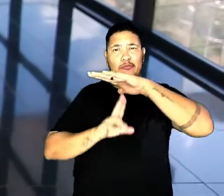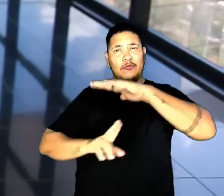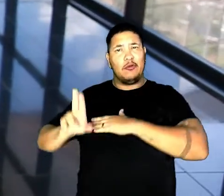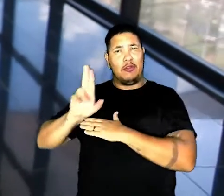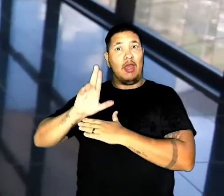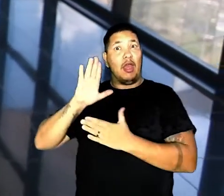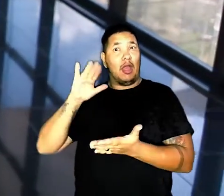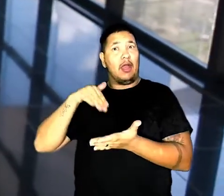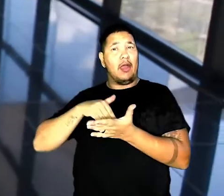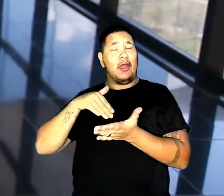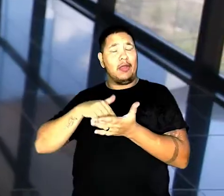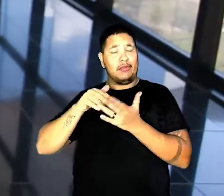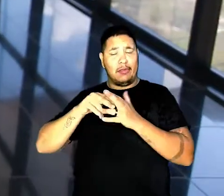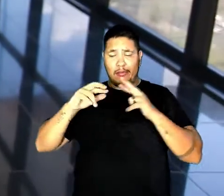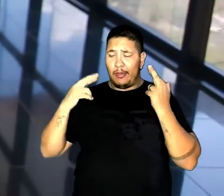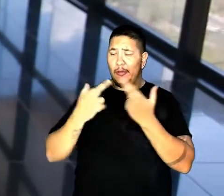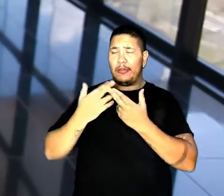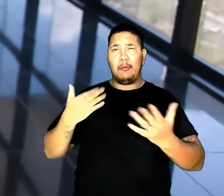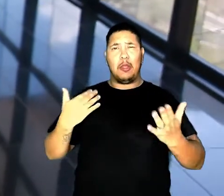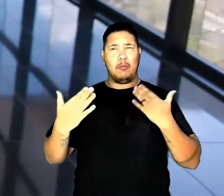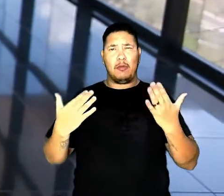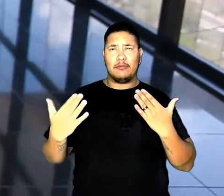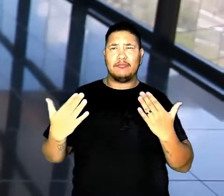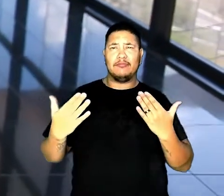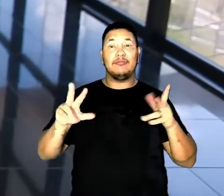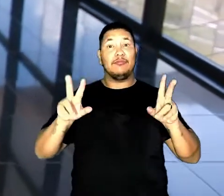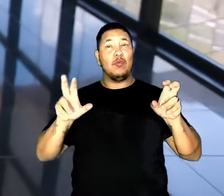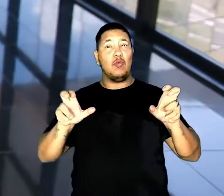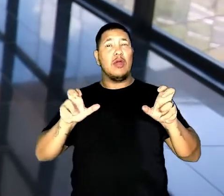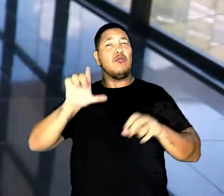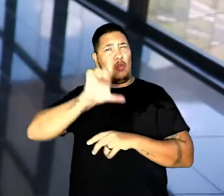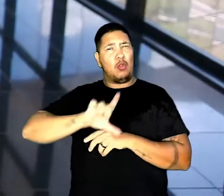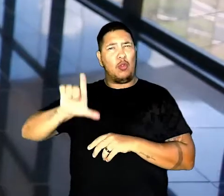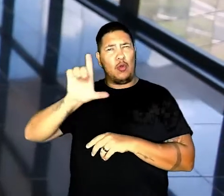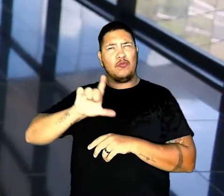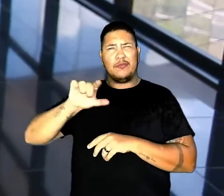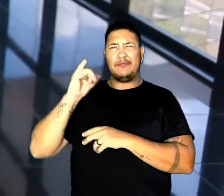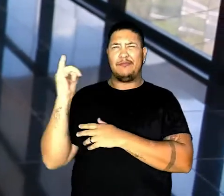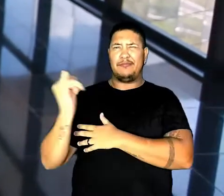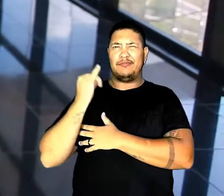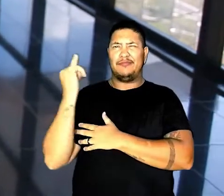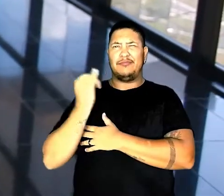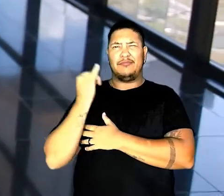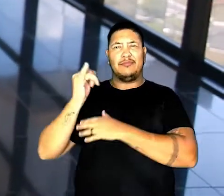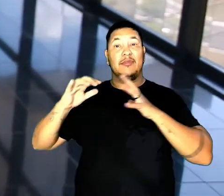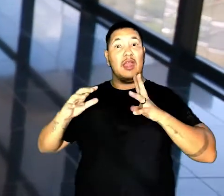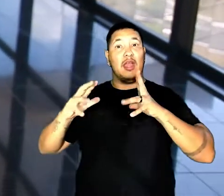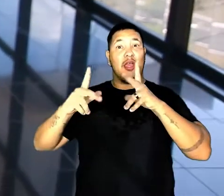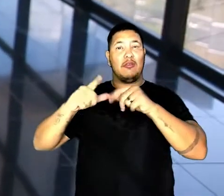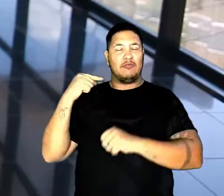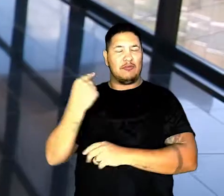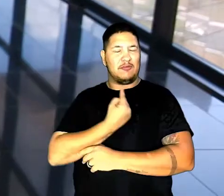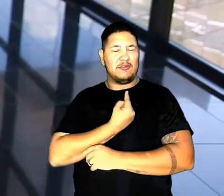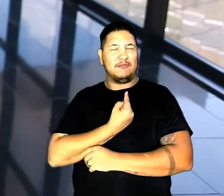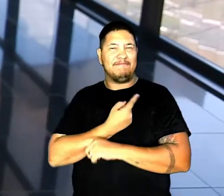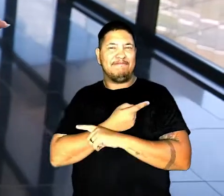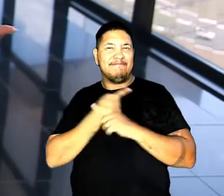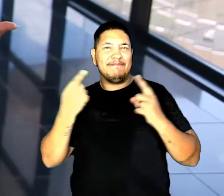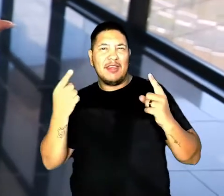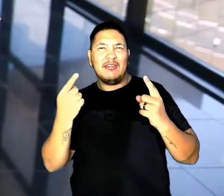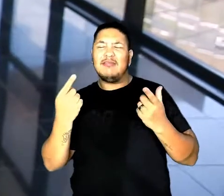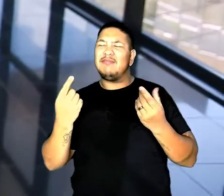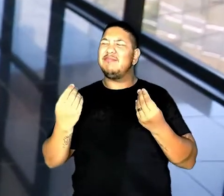universidades e até mesmo em rodas de bate-papo. O assunto, claro, é de extrema importância para todos nós.